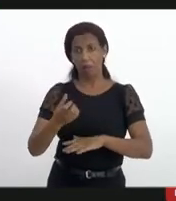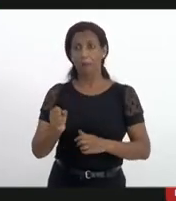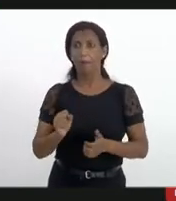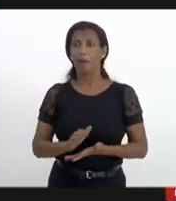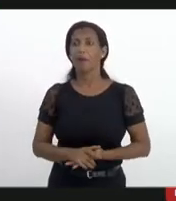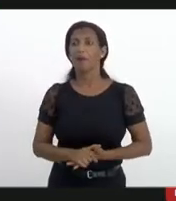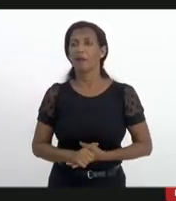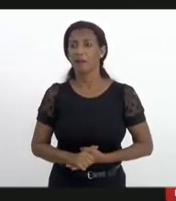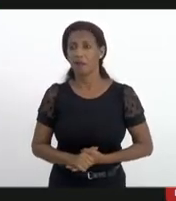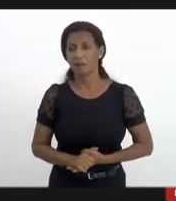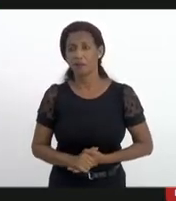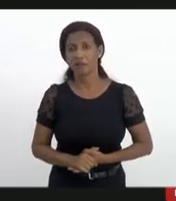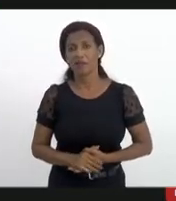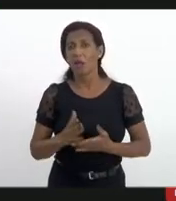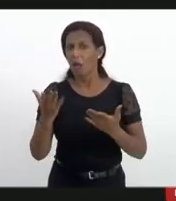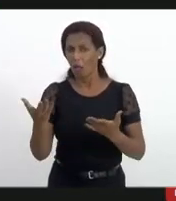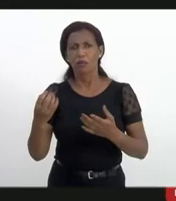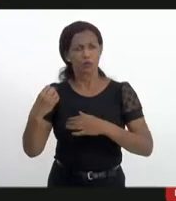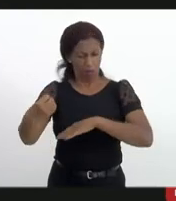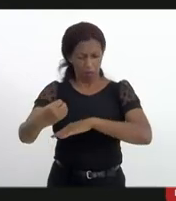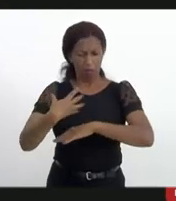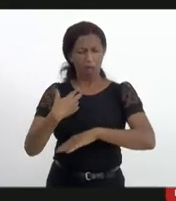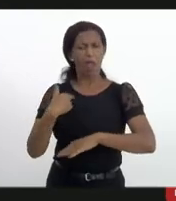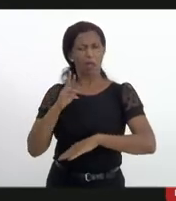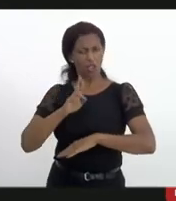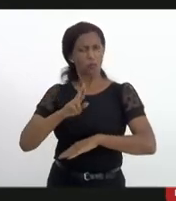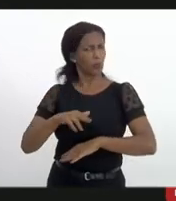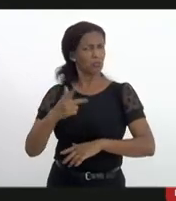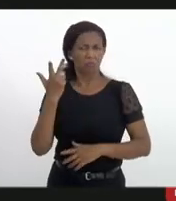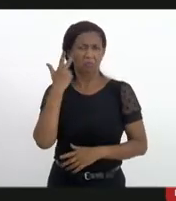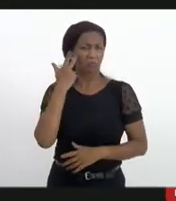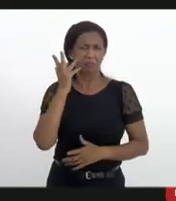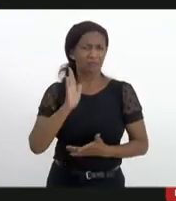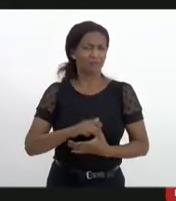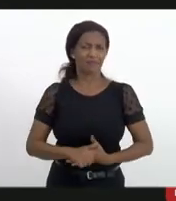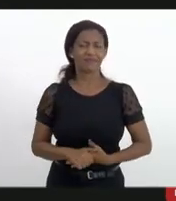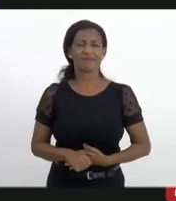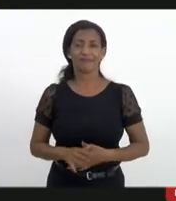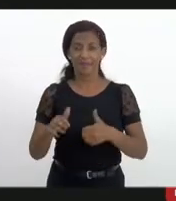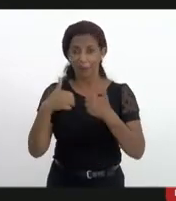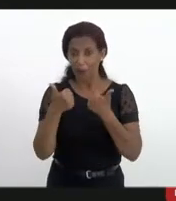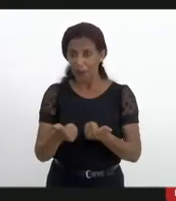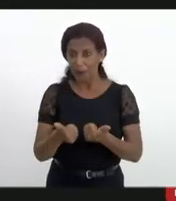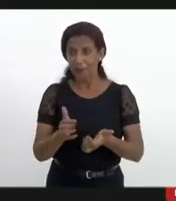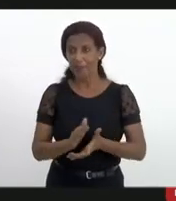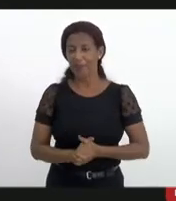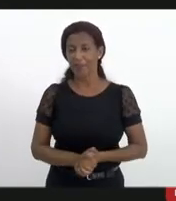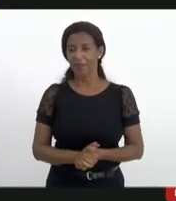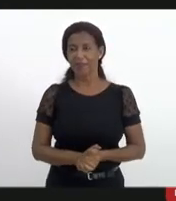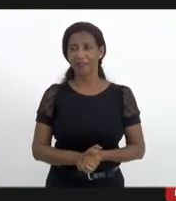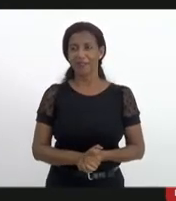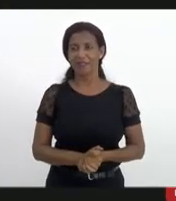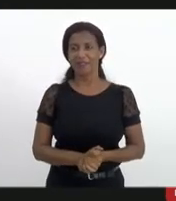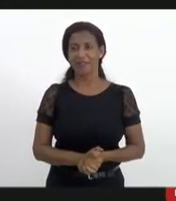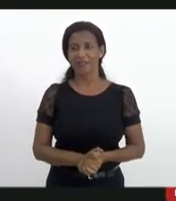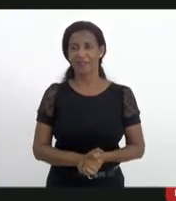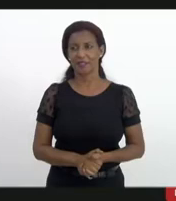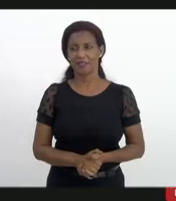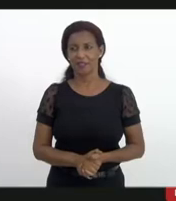só peço que faça chegar a minha pessoa que a gente responda isso sem problema nenhum tá bom? as perguntas são